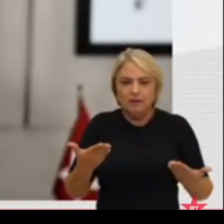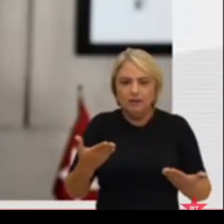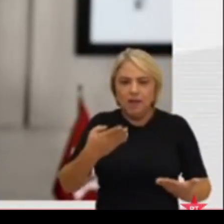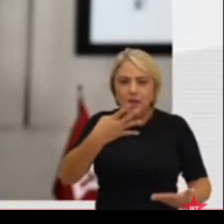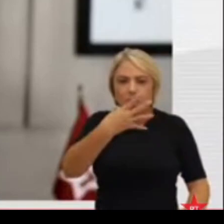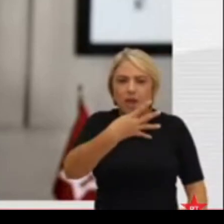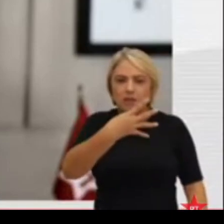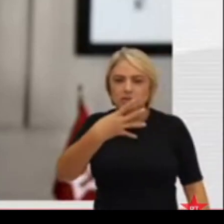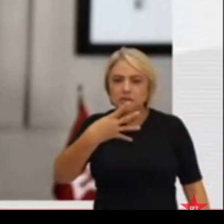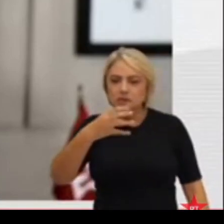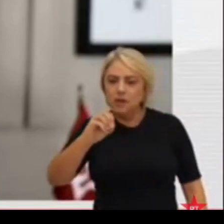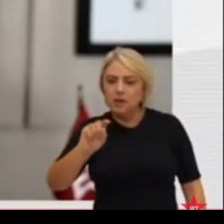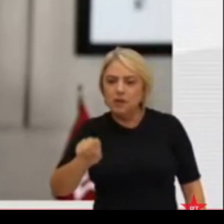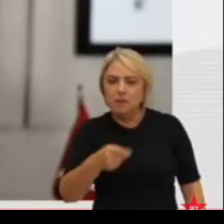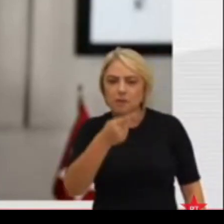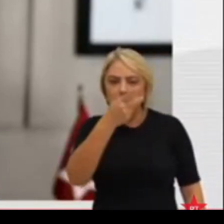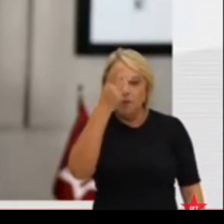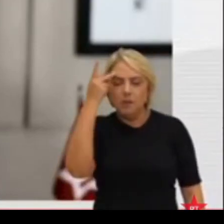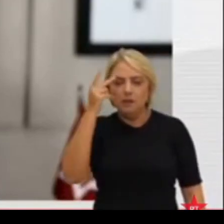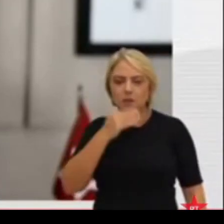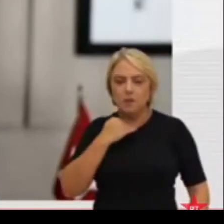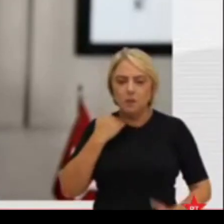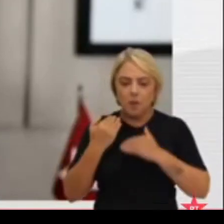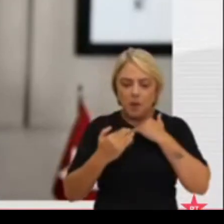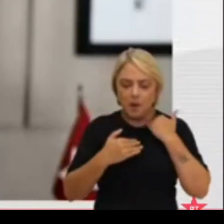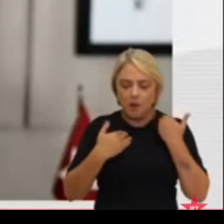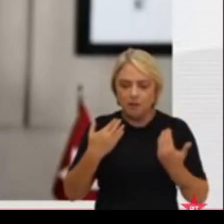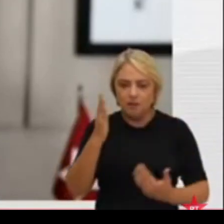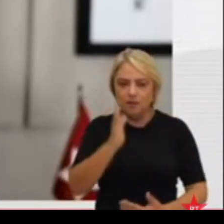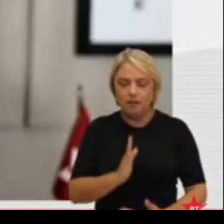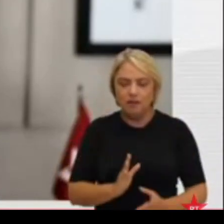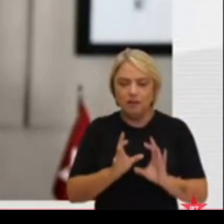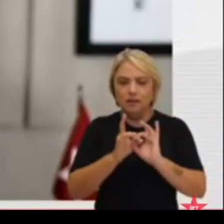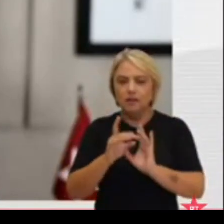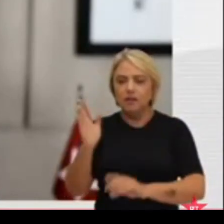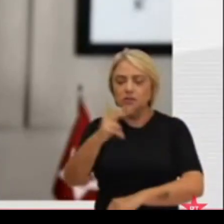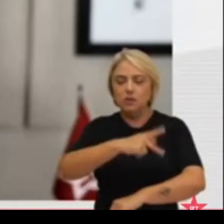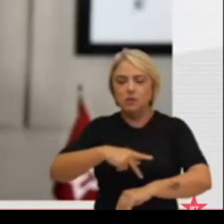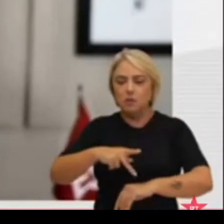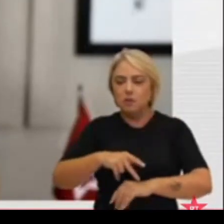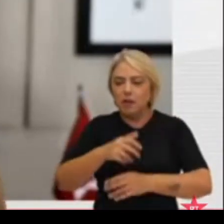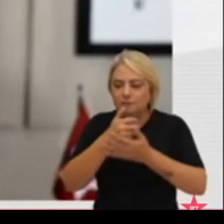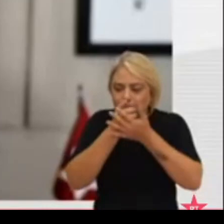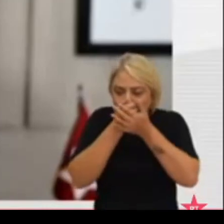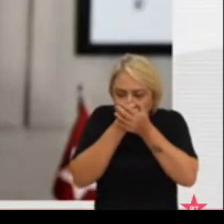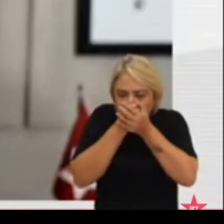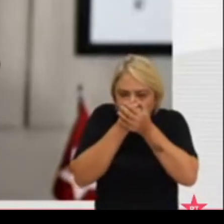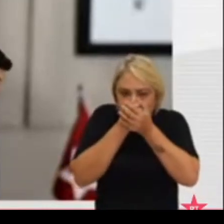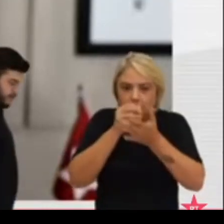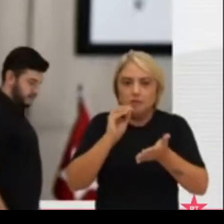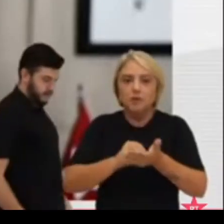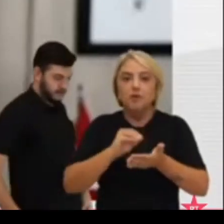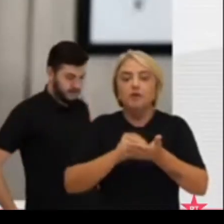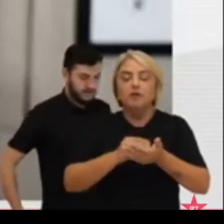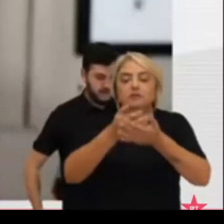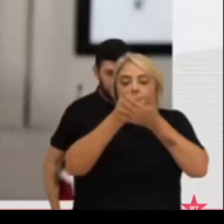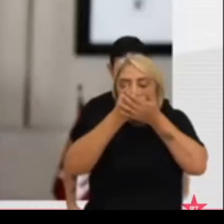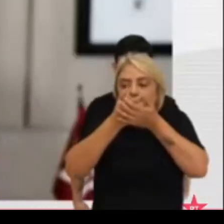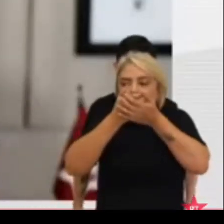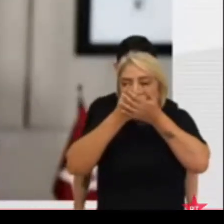440 mil brasileiros que deixam o país sufocar por falta de oxigênio.